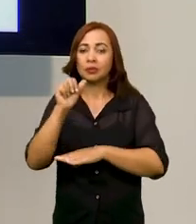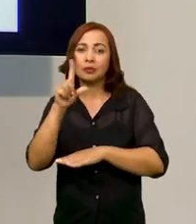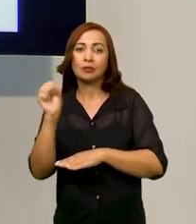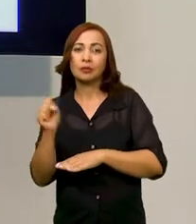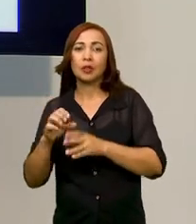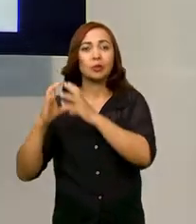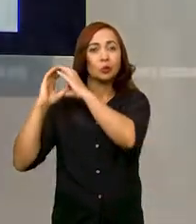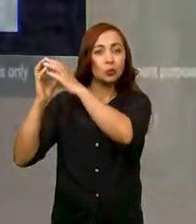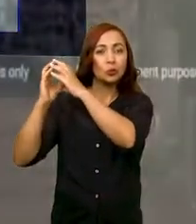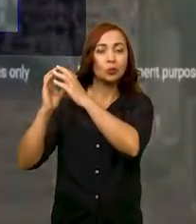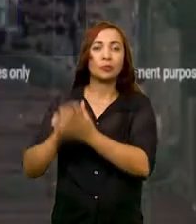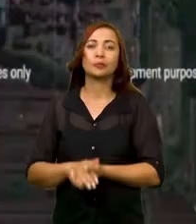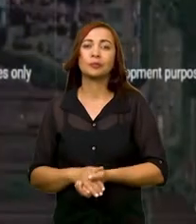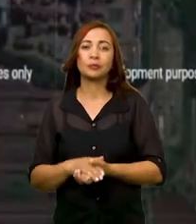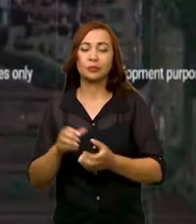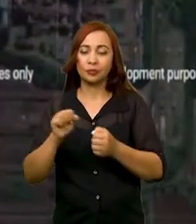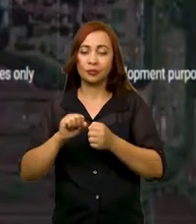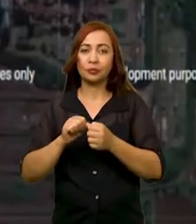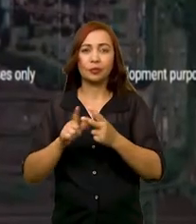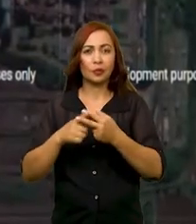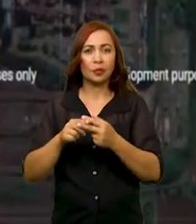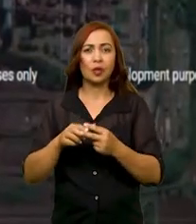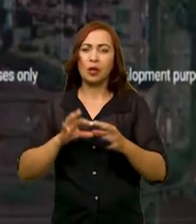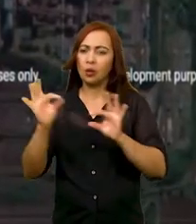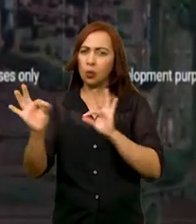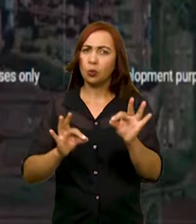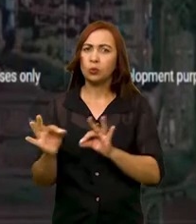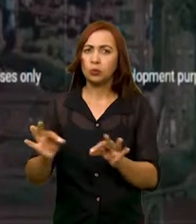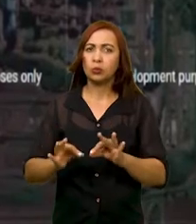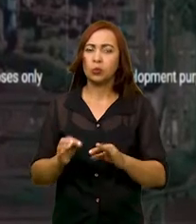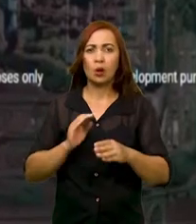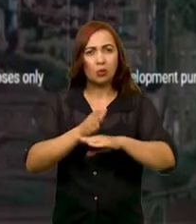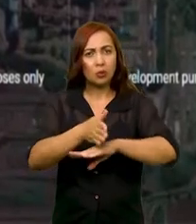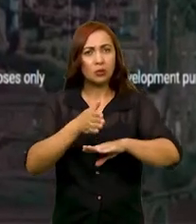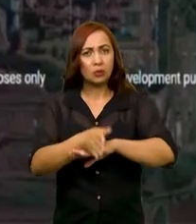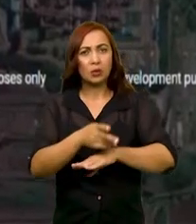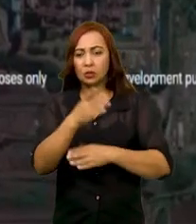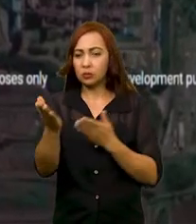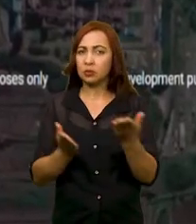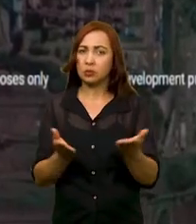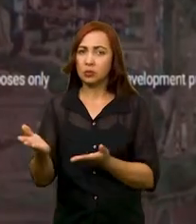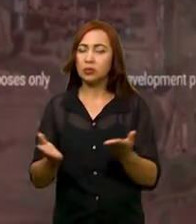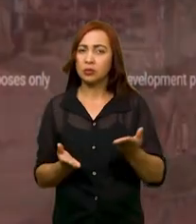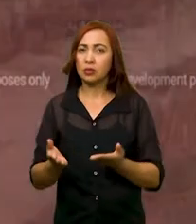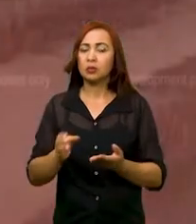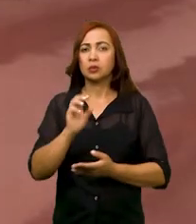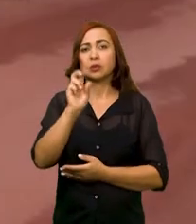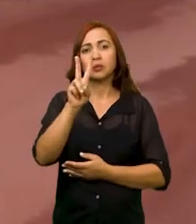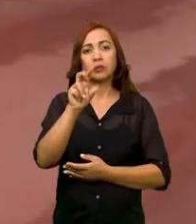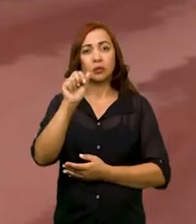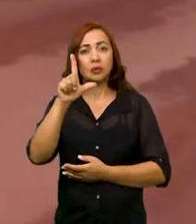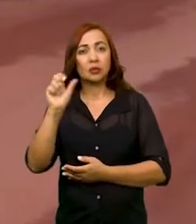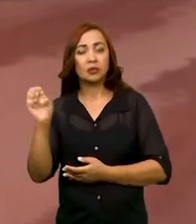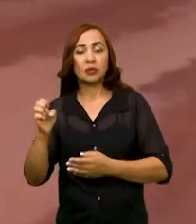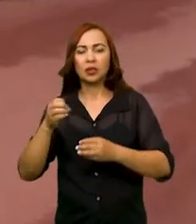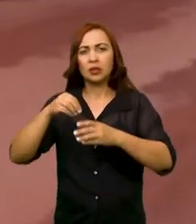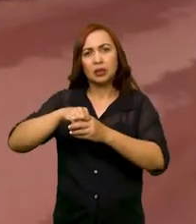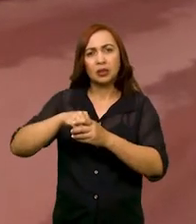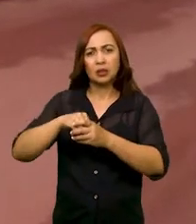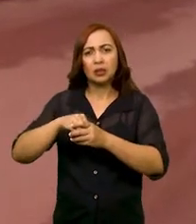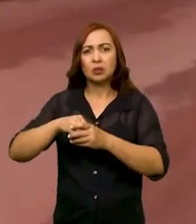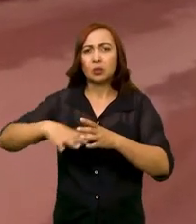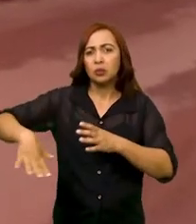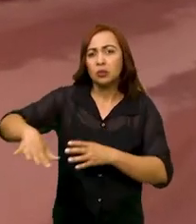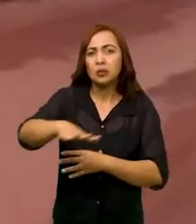então a gente está fazendo uma ferramenta que controla o acesso dos funcionários da Vale dentro de um pátio ou